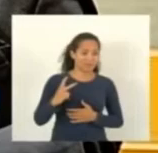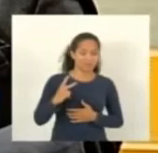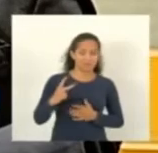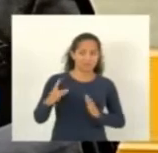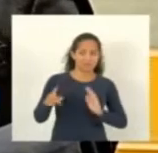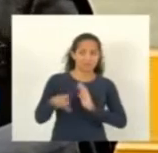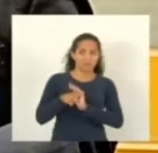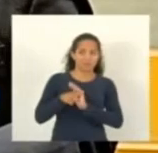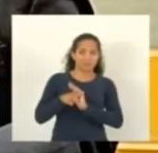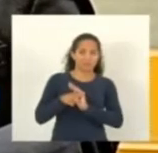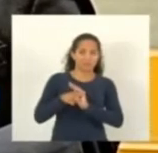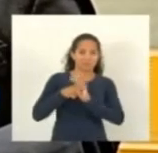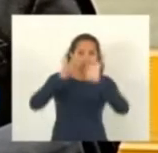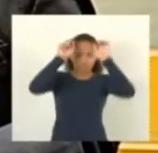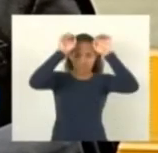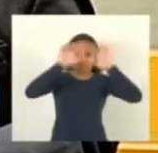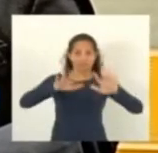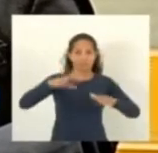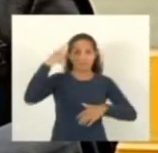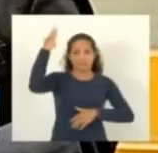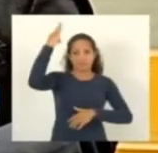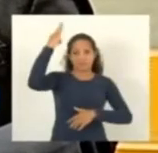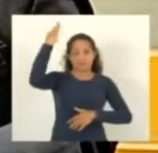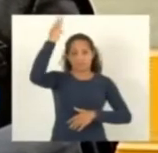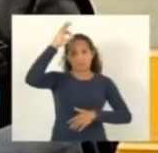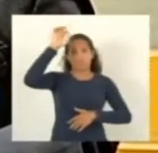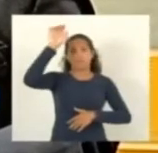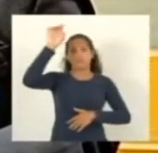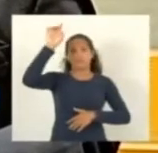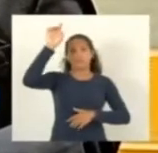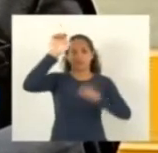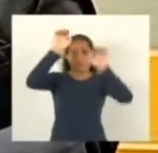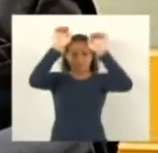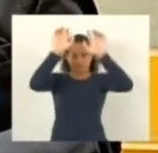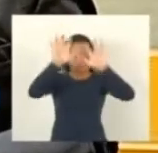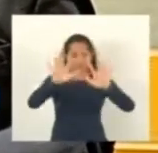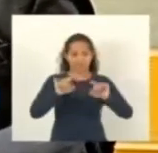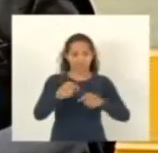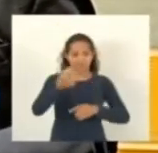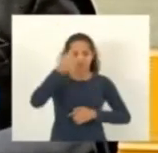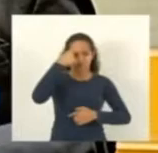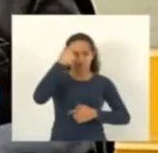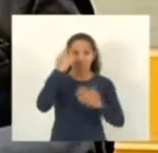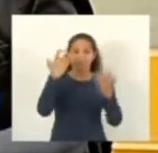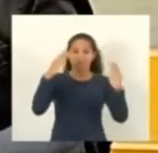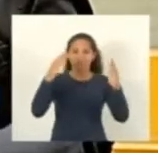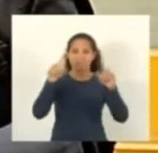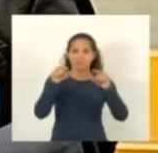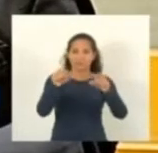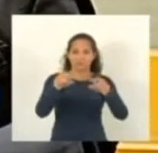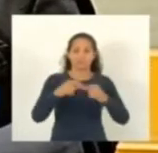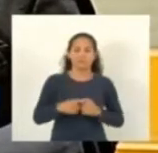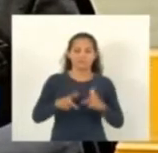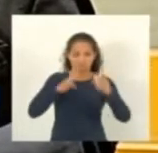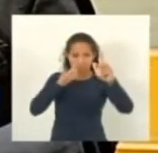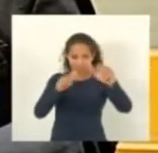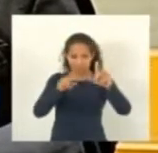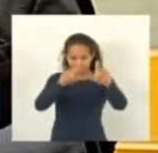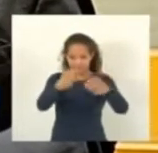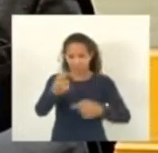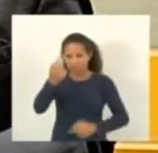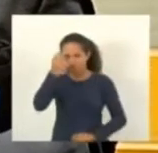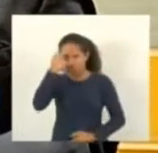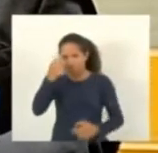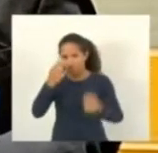Santo que lhe conserde esses dons. Eu lhe parabenizo por eles e é óbvio que eu não tenho os mesmos dons de Vossa